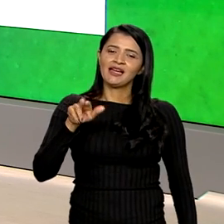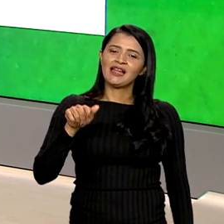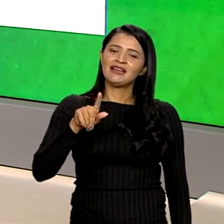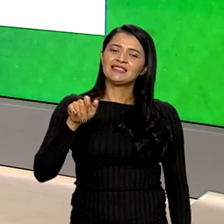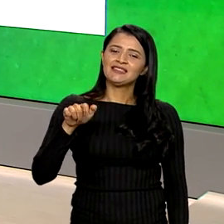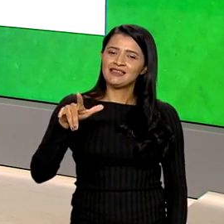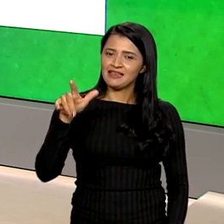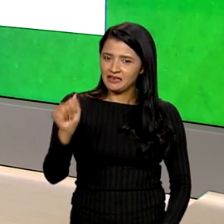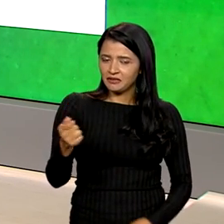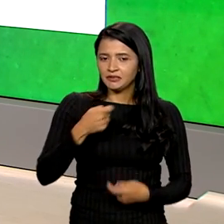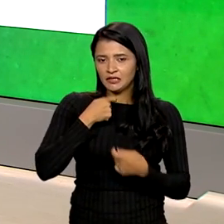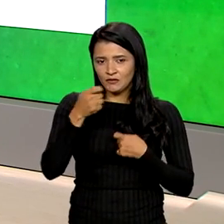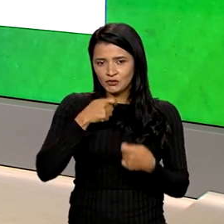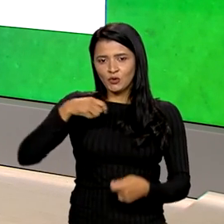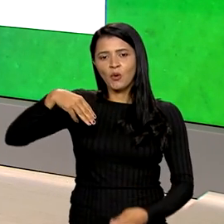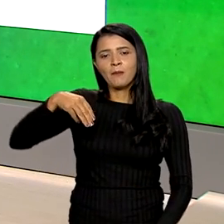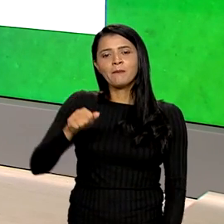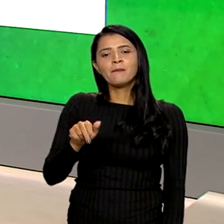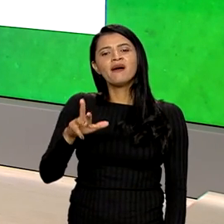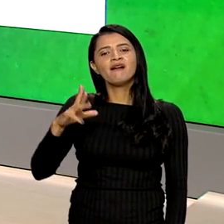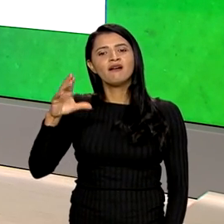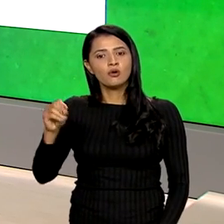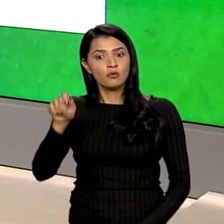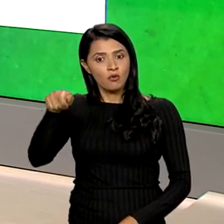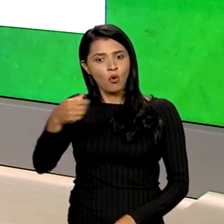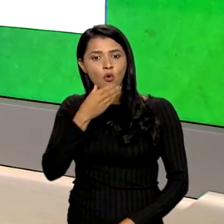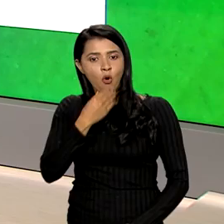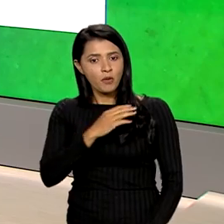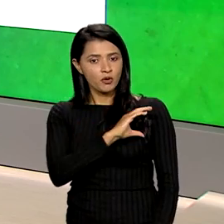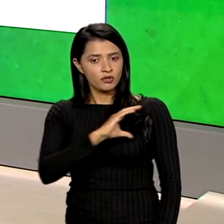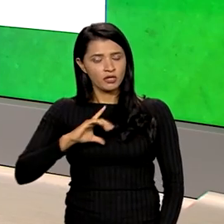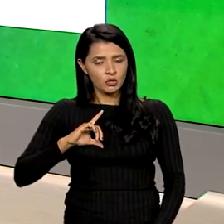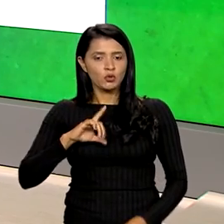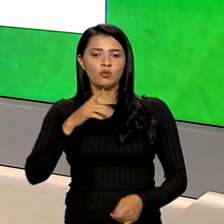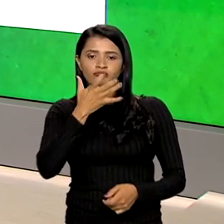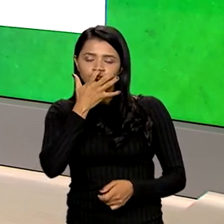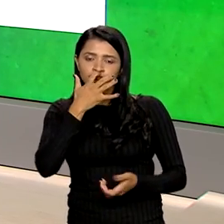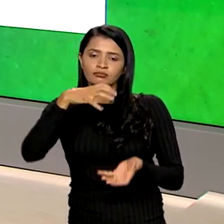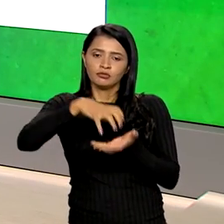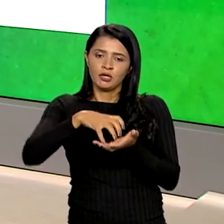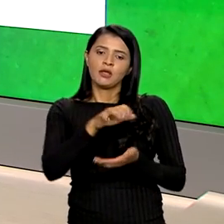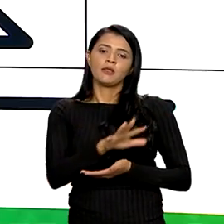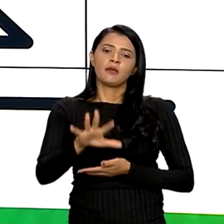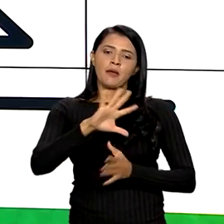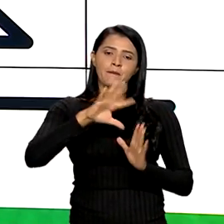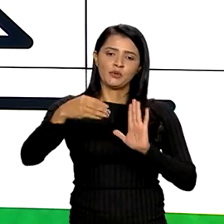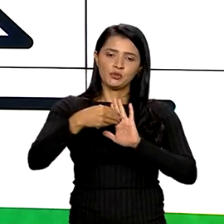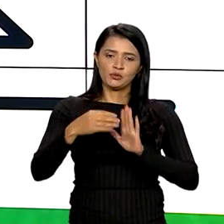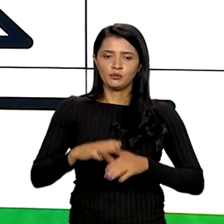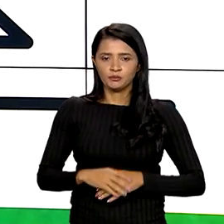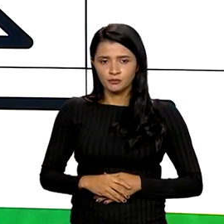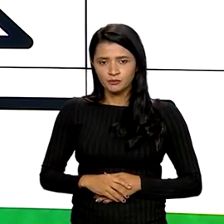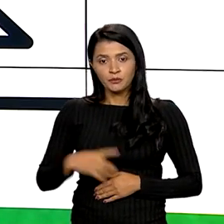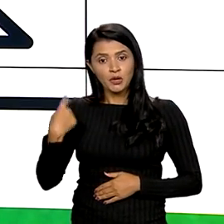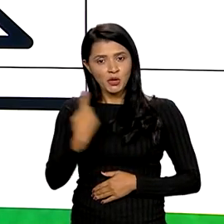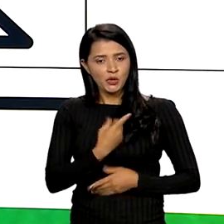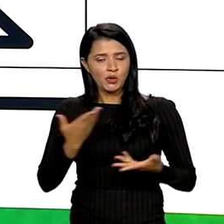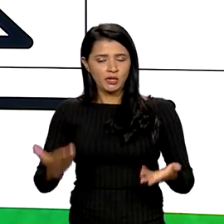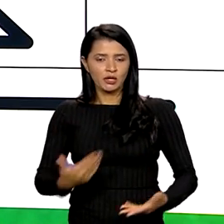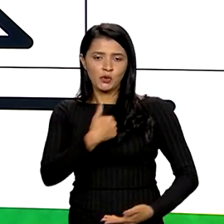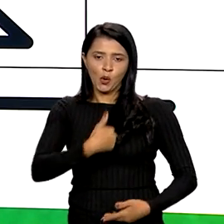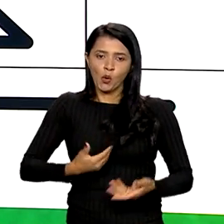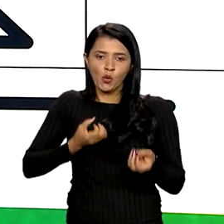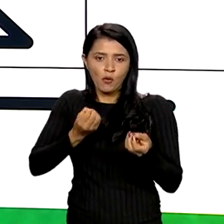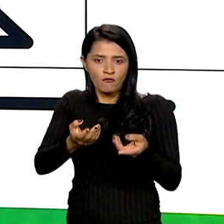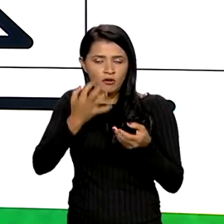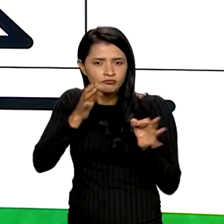Bizerra, que entrevistou Mauro Rufino, coordenador do Observatório Regional Amazônico. E nós aqui do Canal GOV estamos